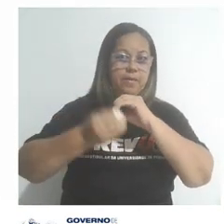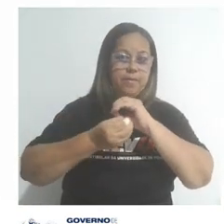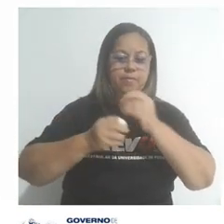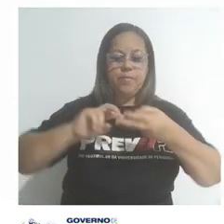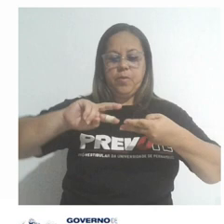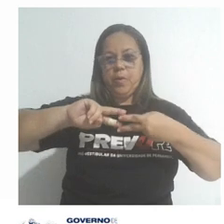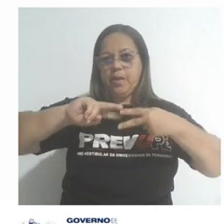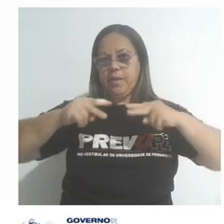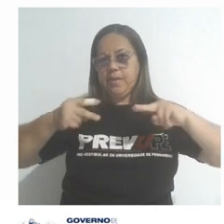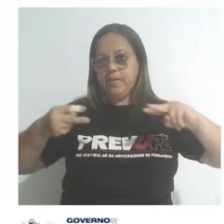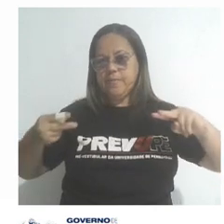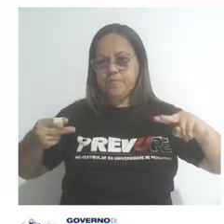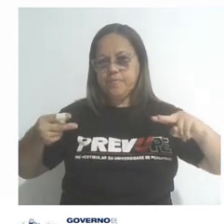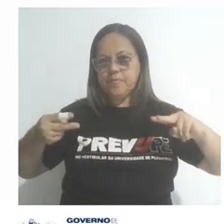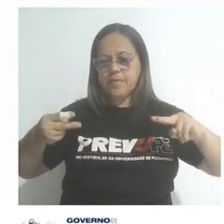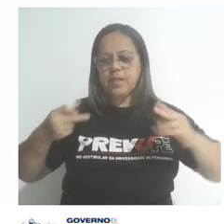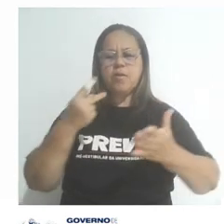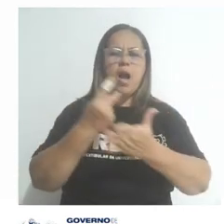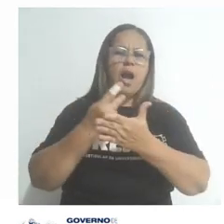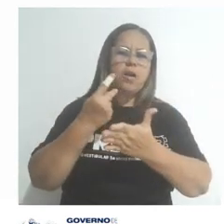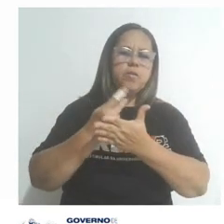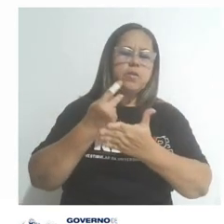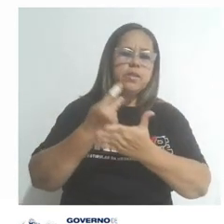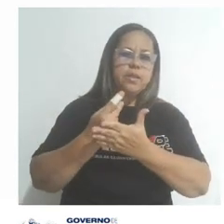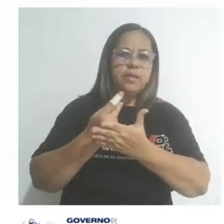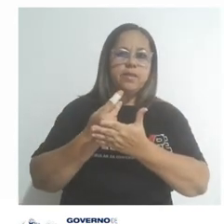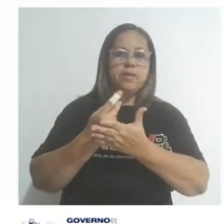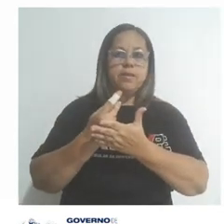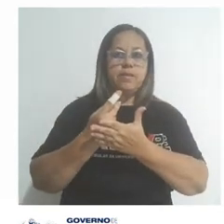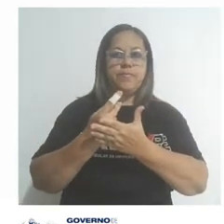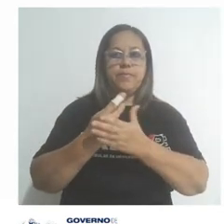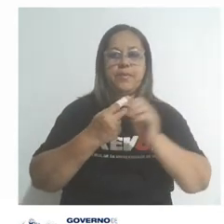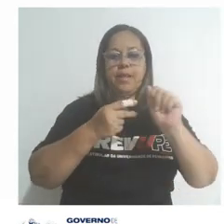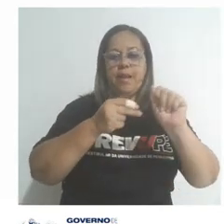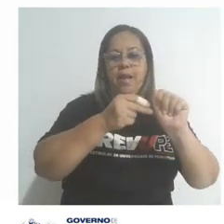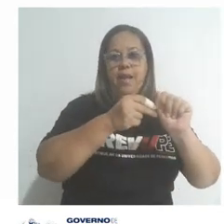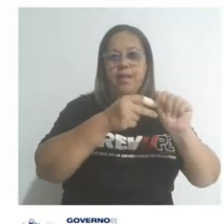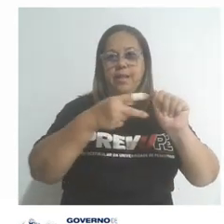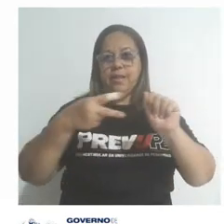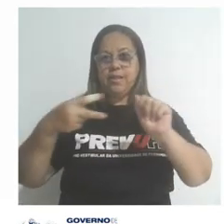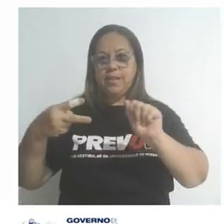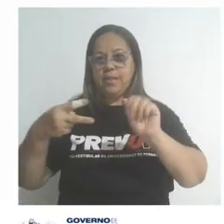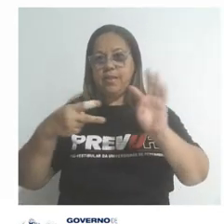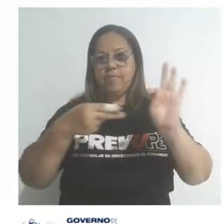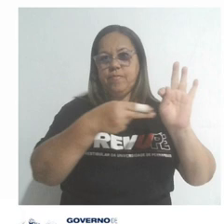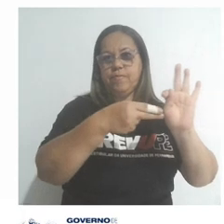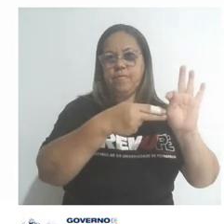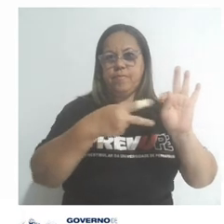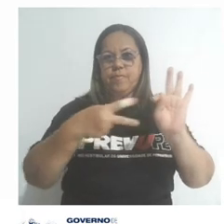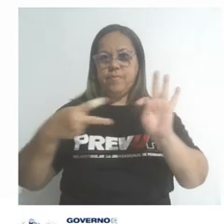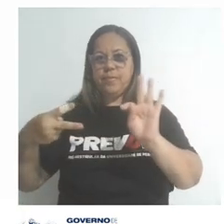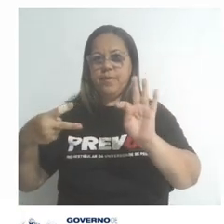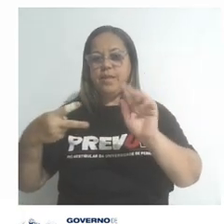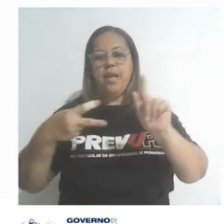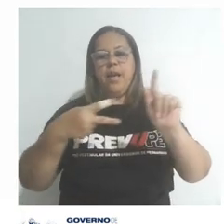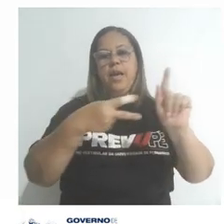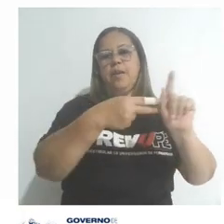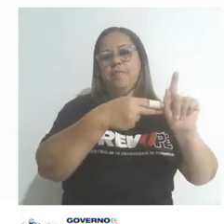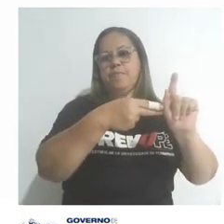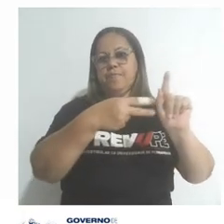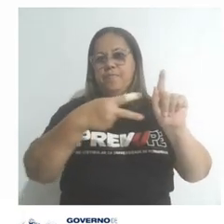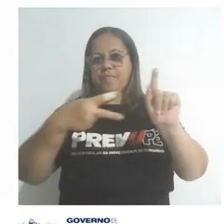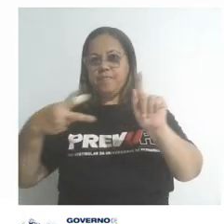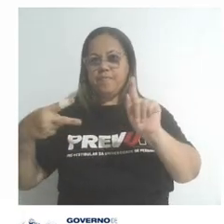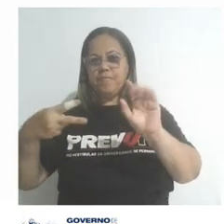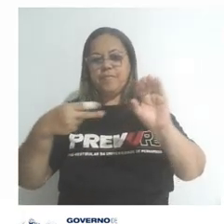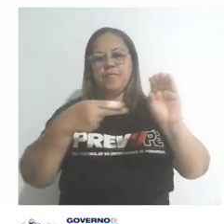Então, esse emparelhamento ocorre sempre de adenina com timina e de guanina com citosina. Então, para vocês